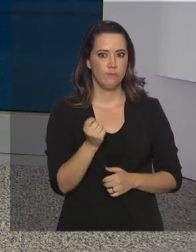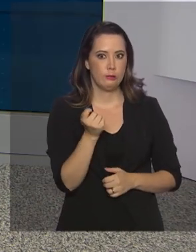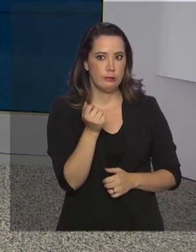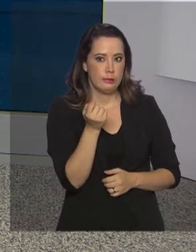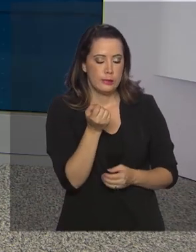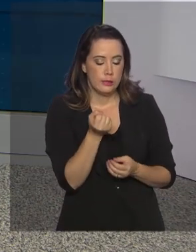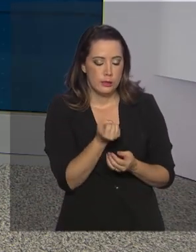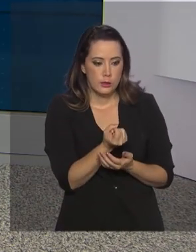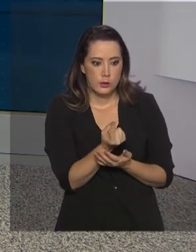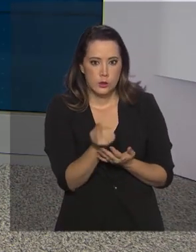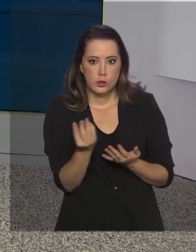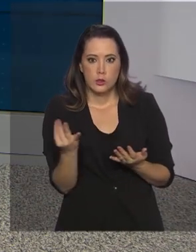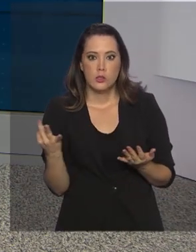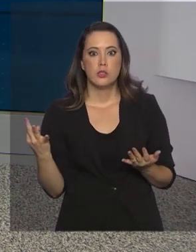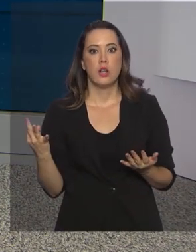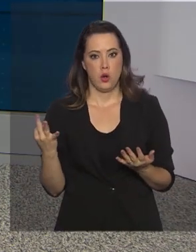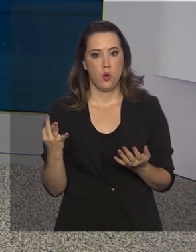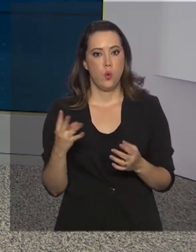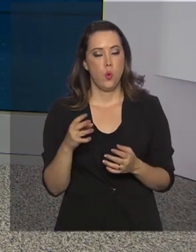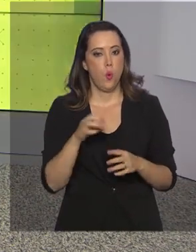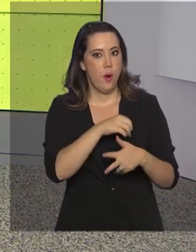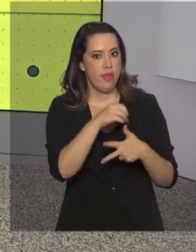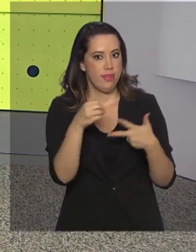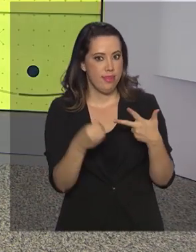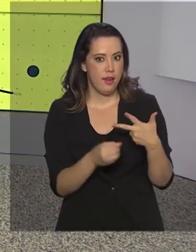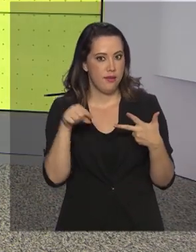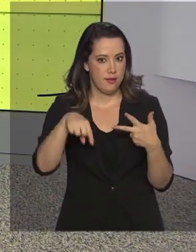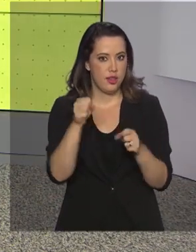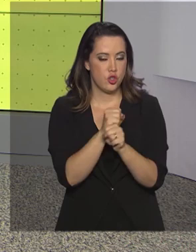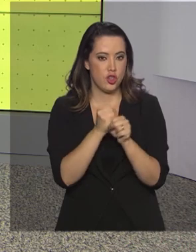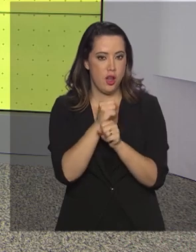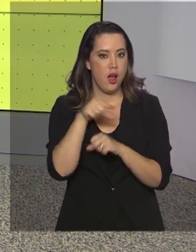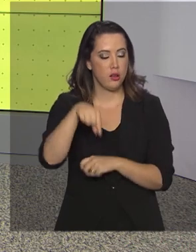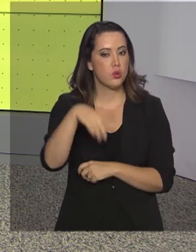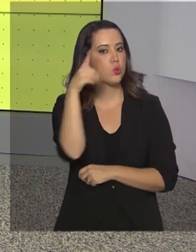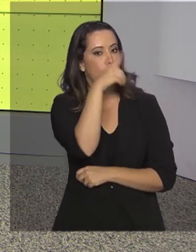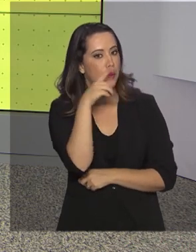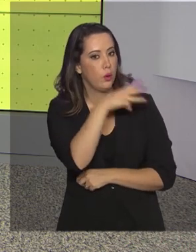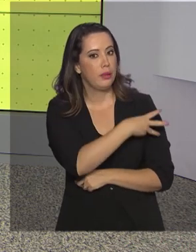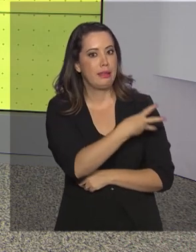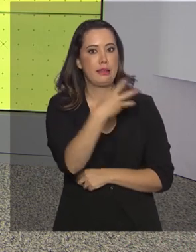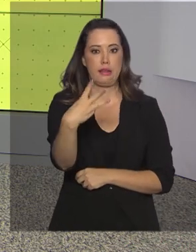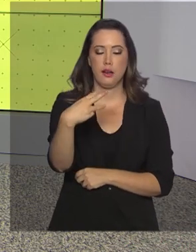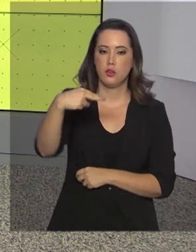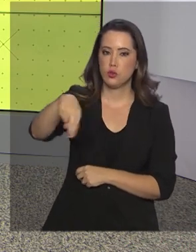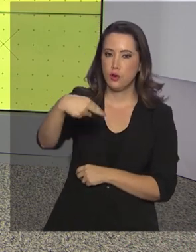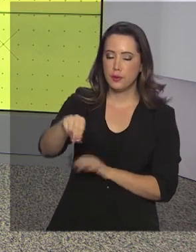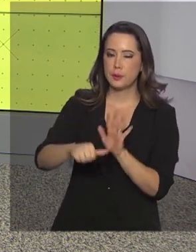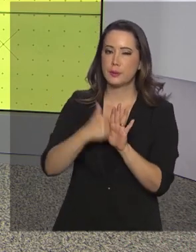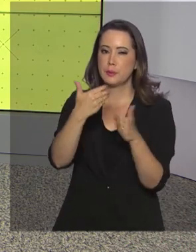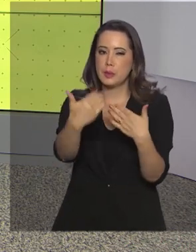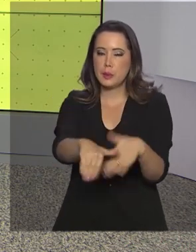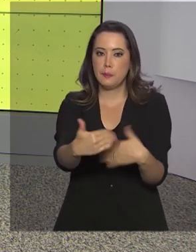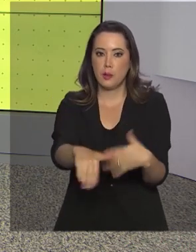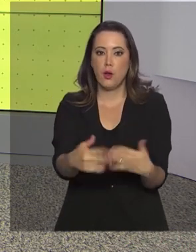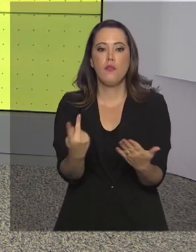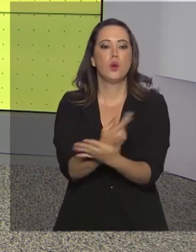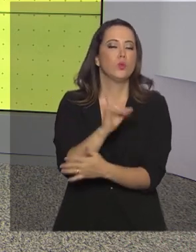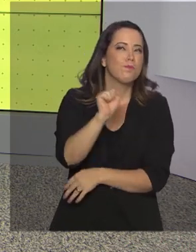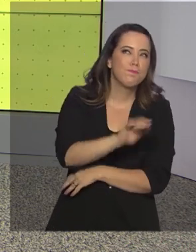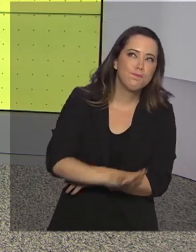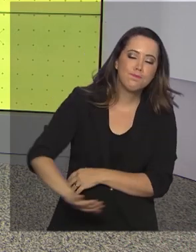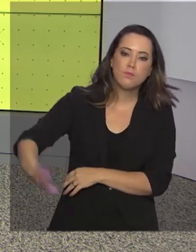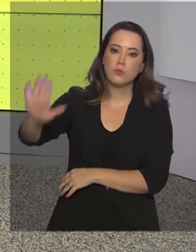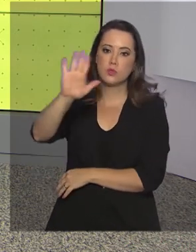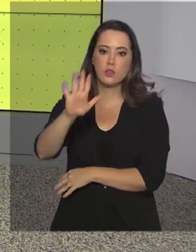Contagem regressiva para o Enem 2019. Neste domingo, dia 3 de novembro, as primeiras provas serão aplicadas em todo o